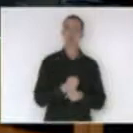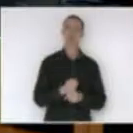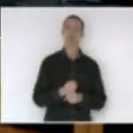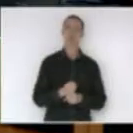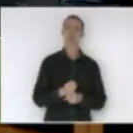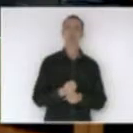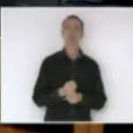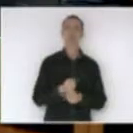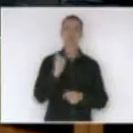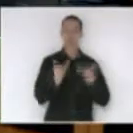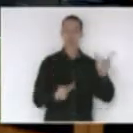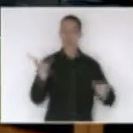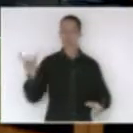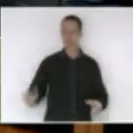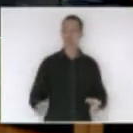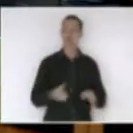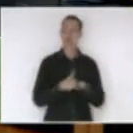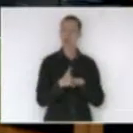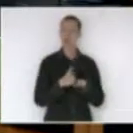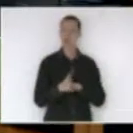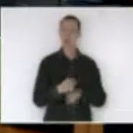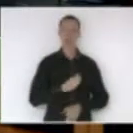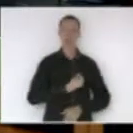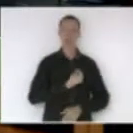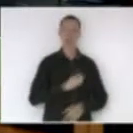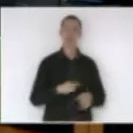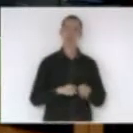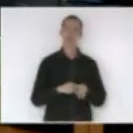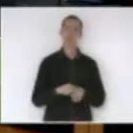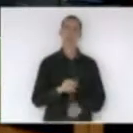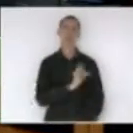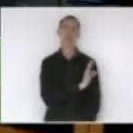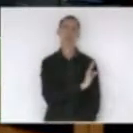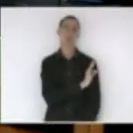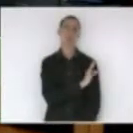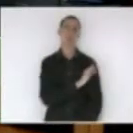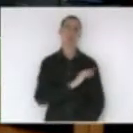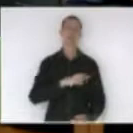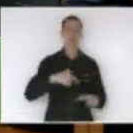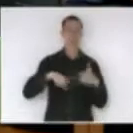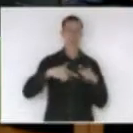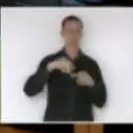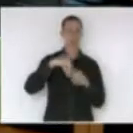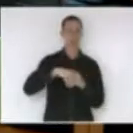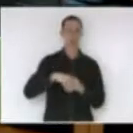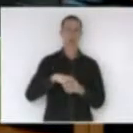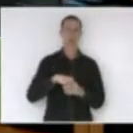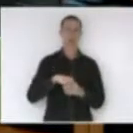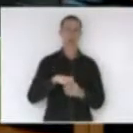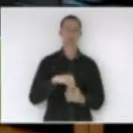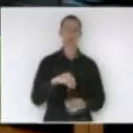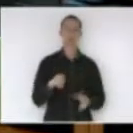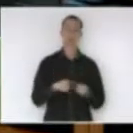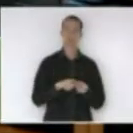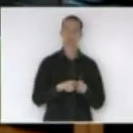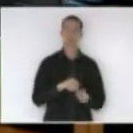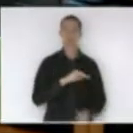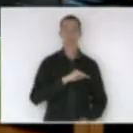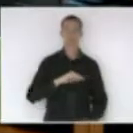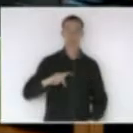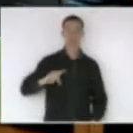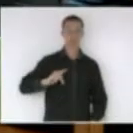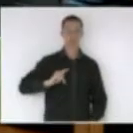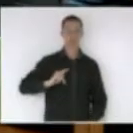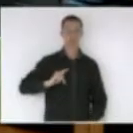e, sobretudo, nos técnicos e no Ministério Público do Tribunal de Contas.